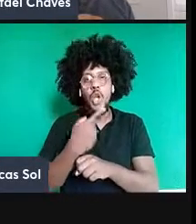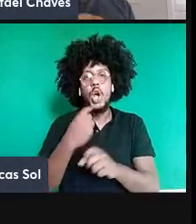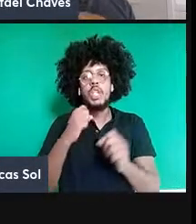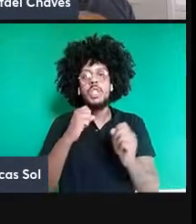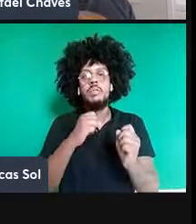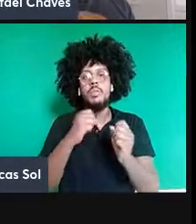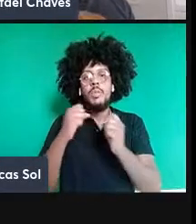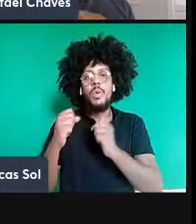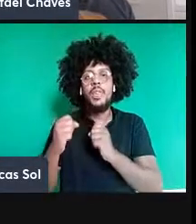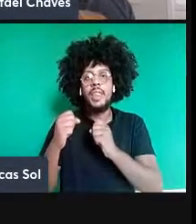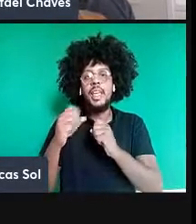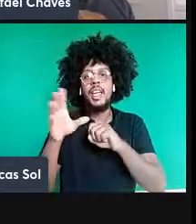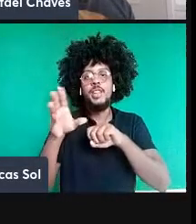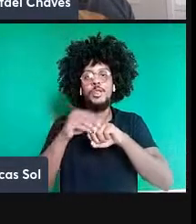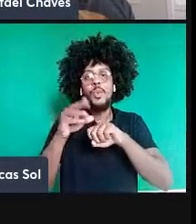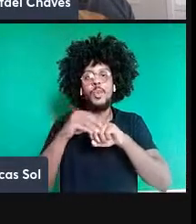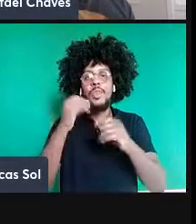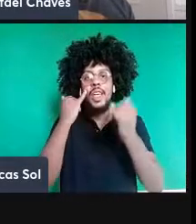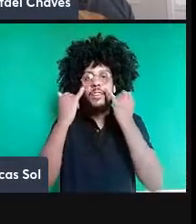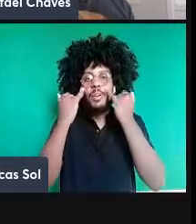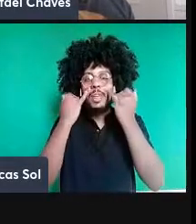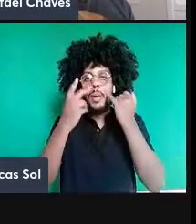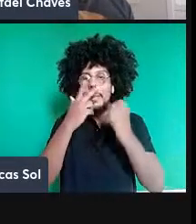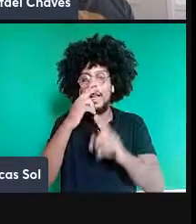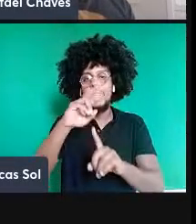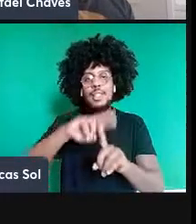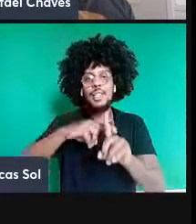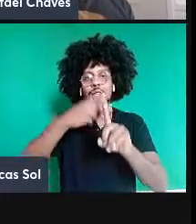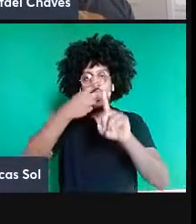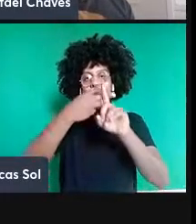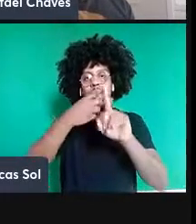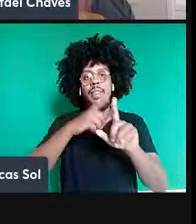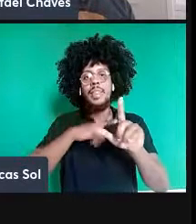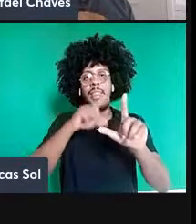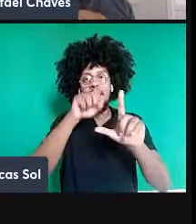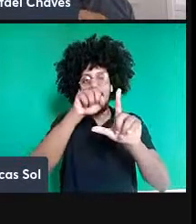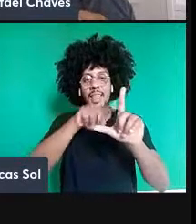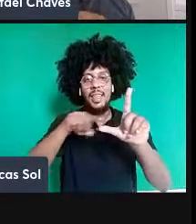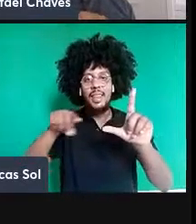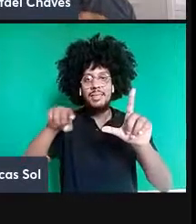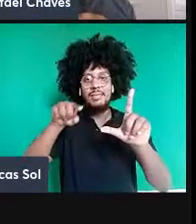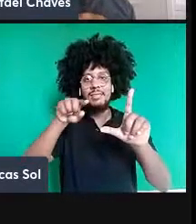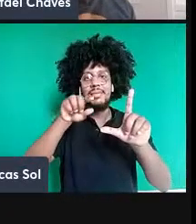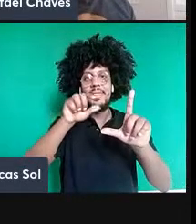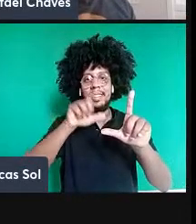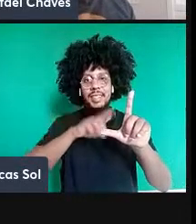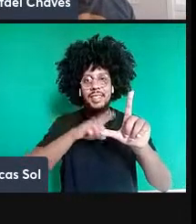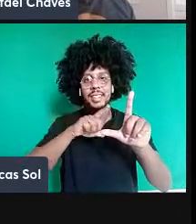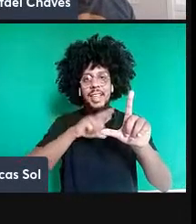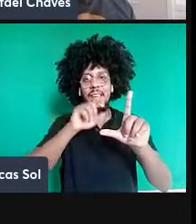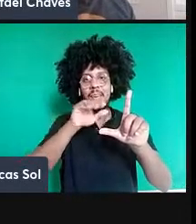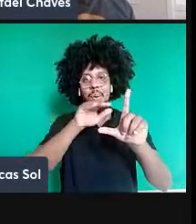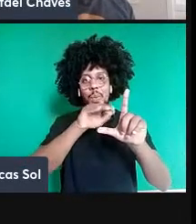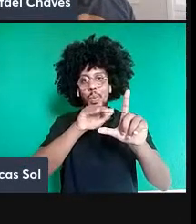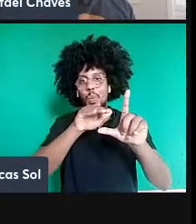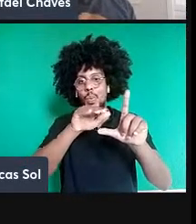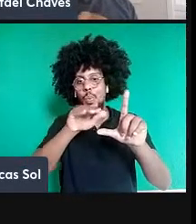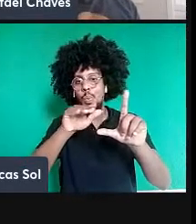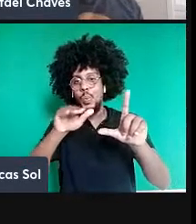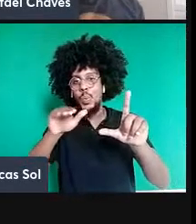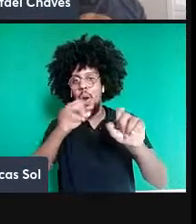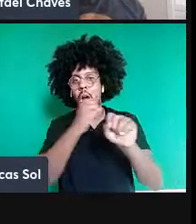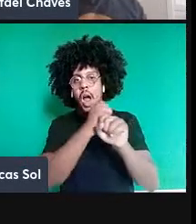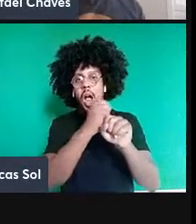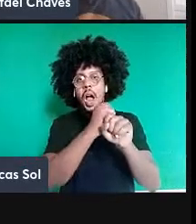ele dobra. Então, isso está ilustrado nesse gráfico aqui, no eixo horizontal. A gente tem os anos aqui, desde 1900 até